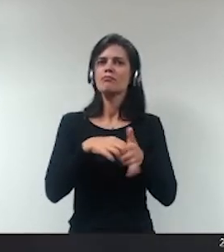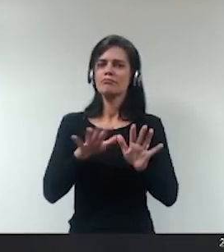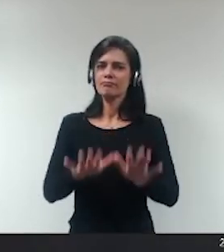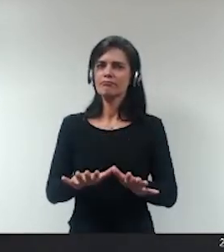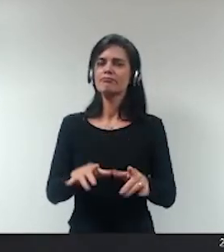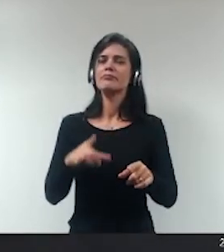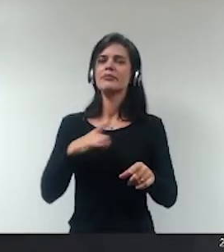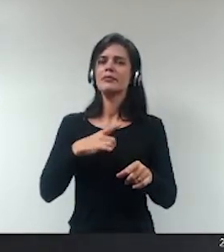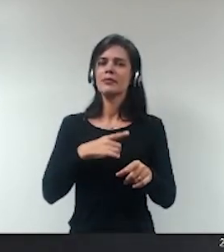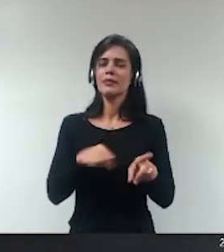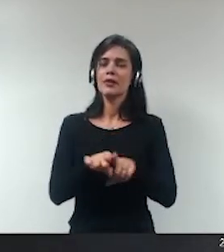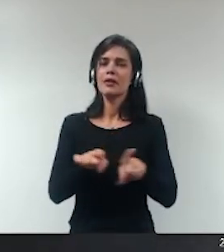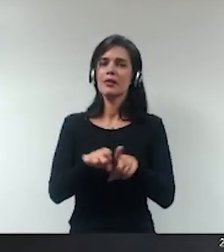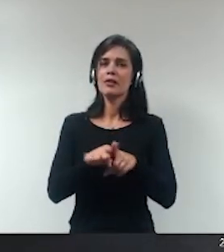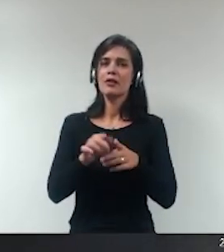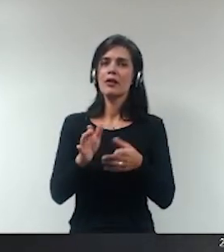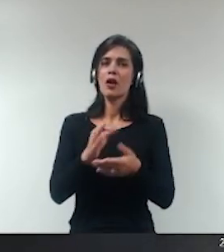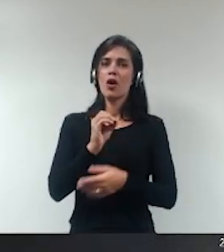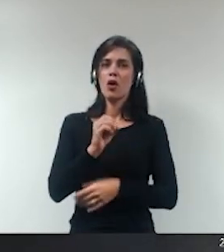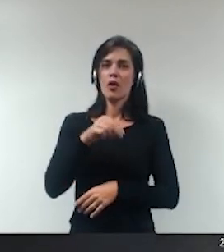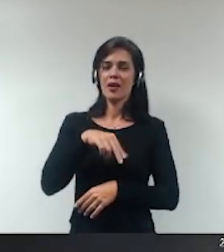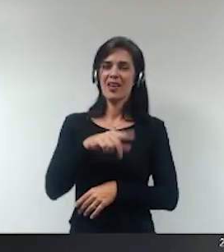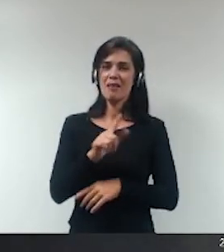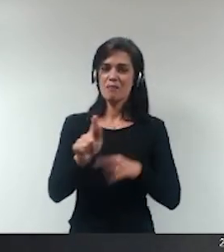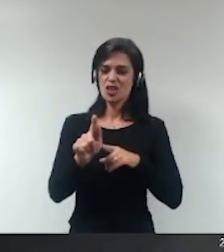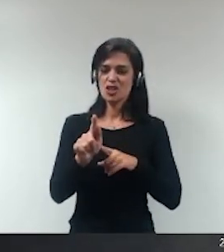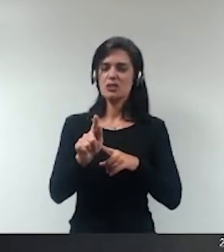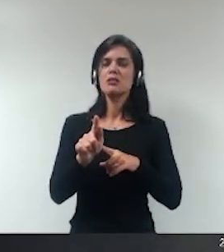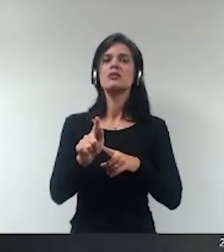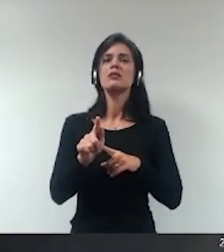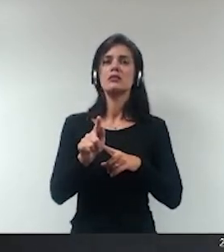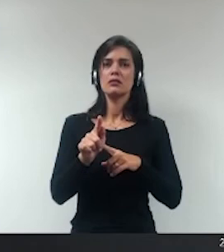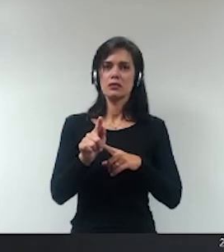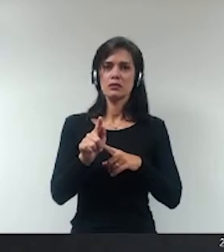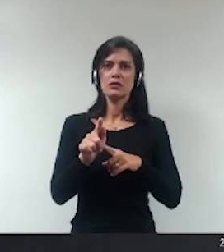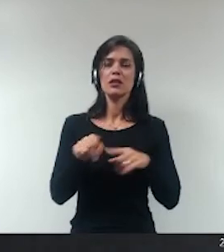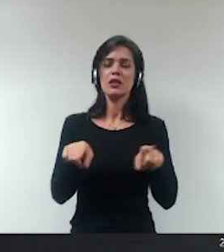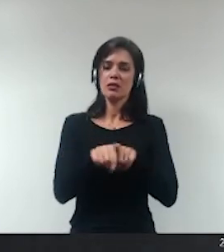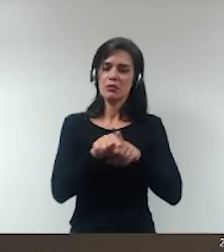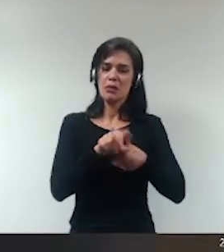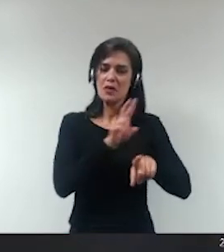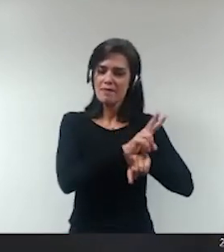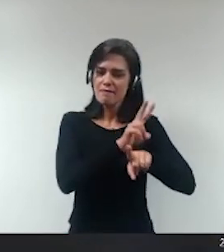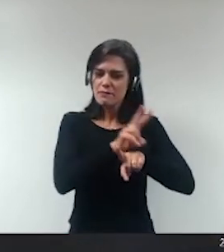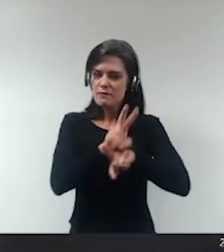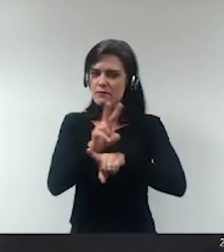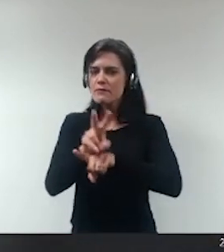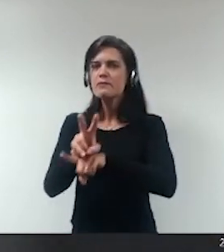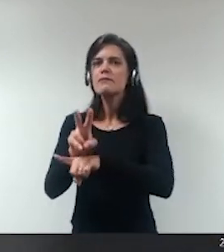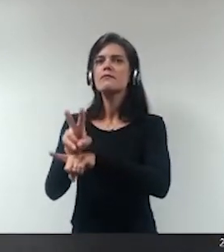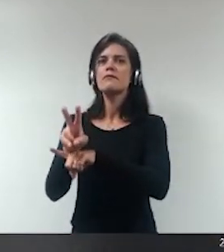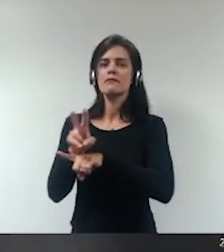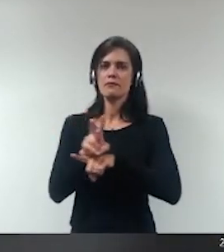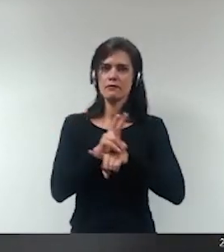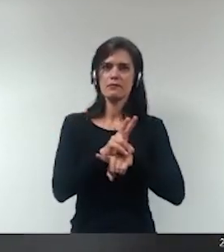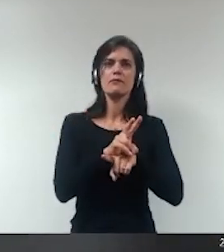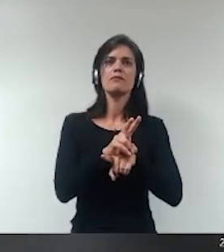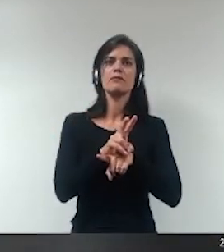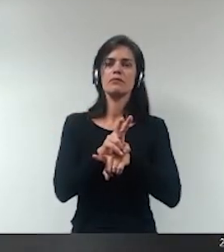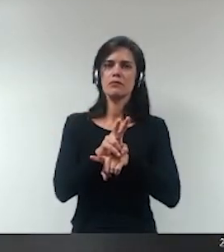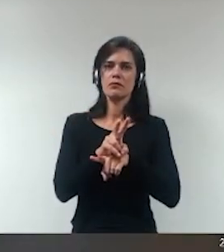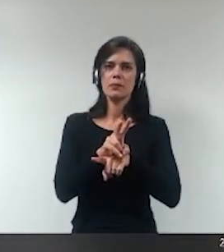existem essas ONGs que acompanham e fiscalizam muito os atos